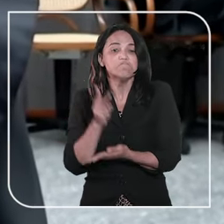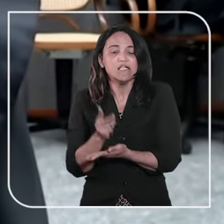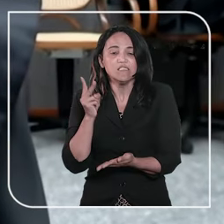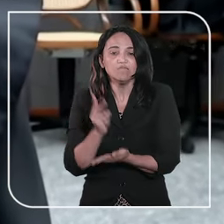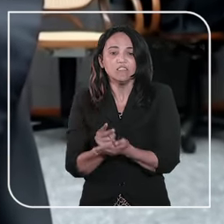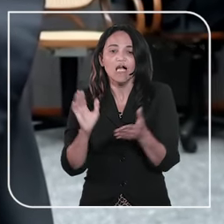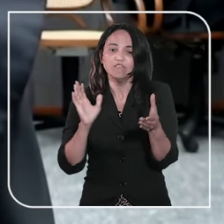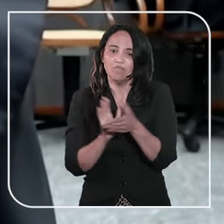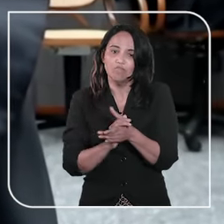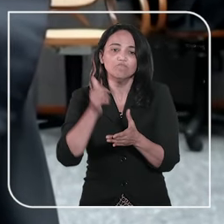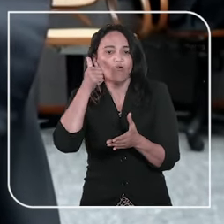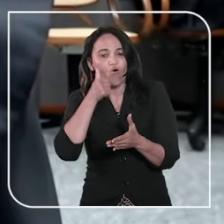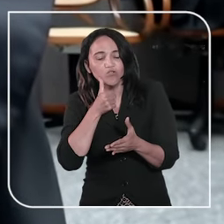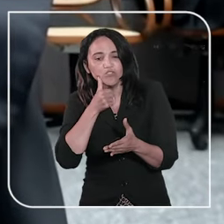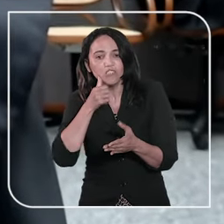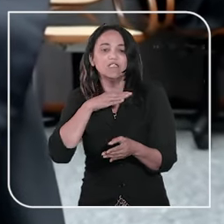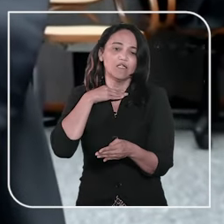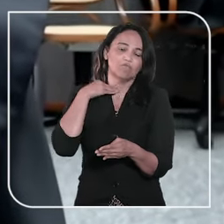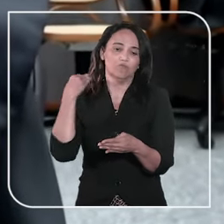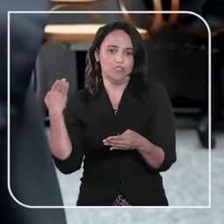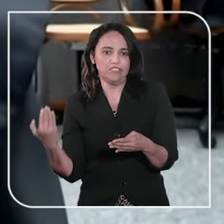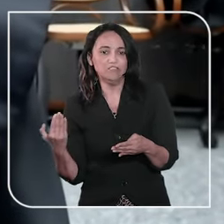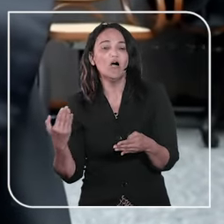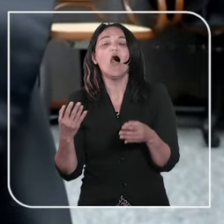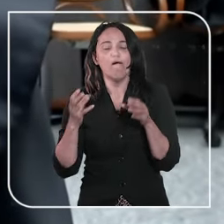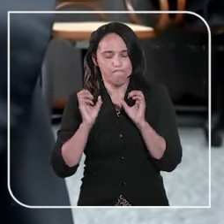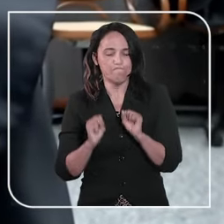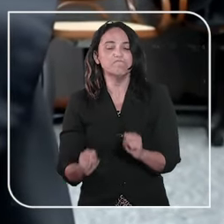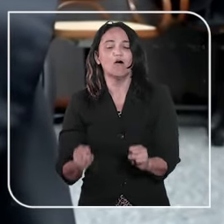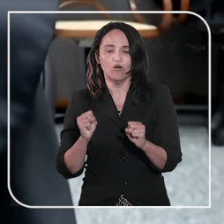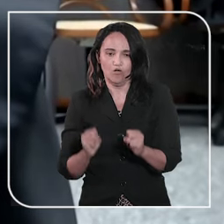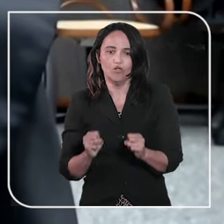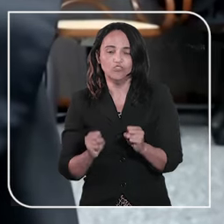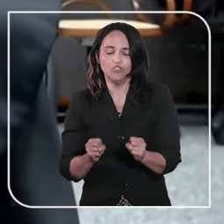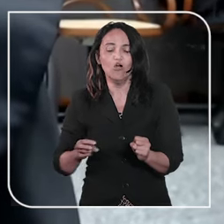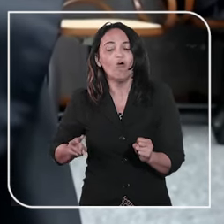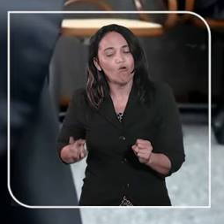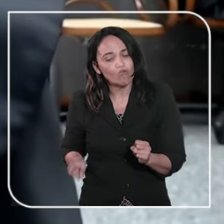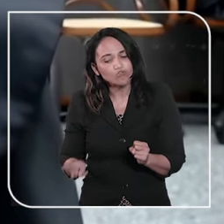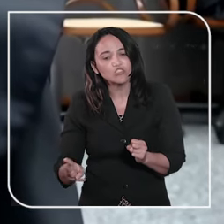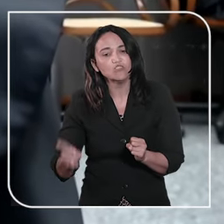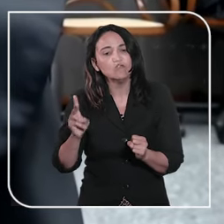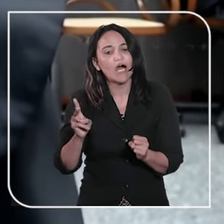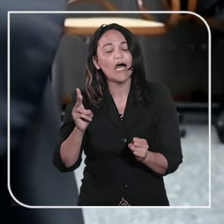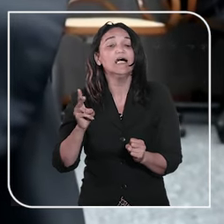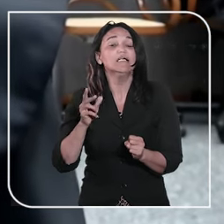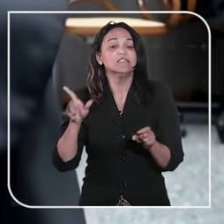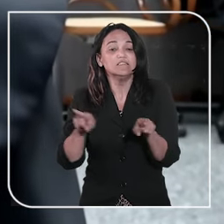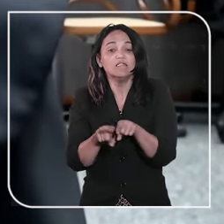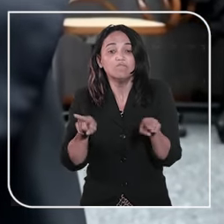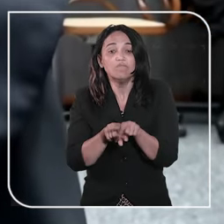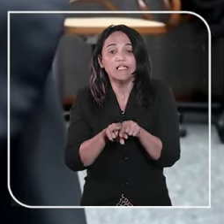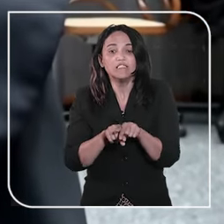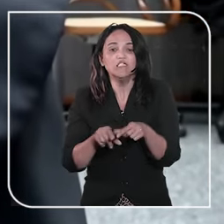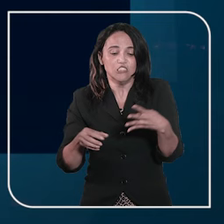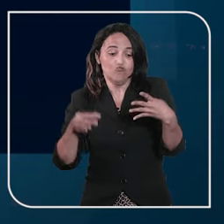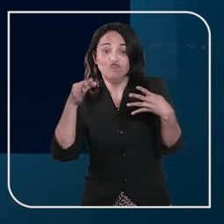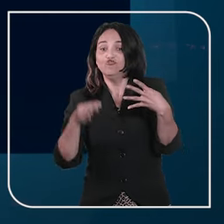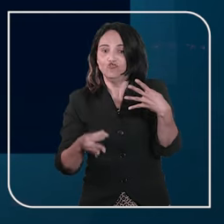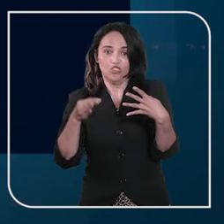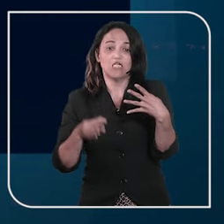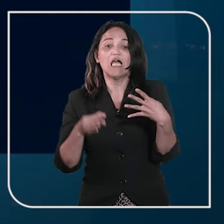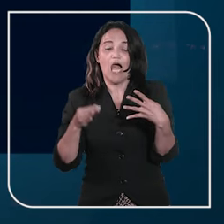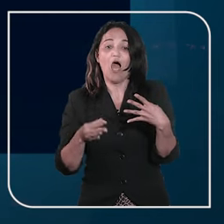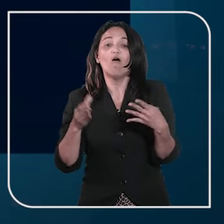ela manifestou claramente sua concordância com o pedido do marido e ainda pediu julgamento antecipado do mérito quanto ao divórcio.